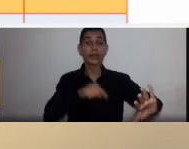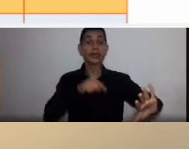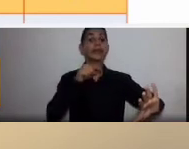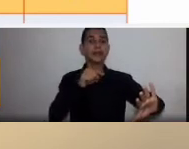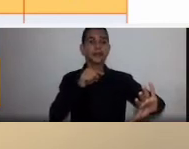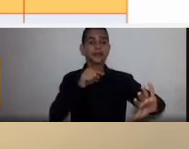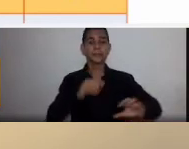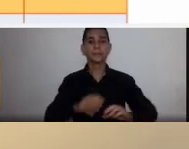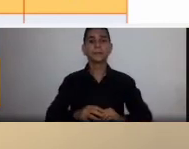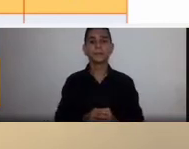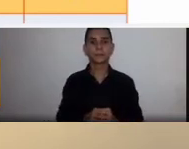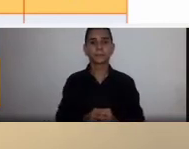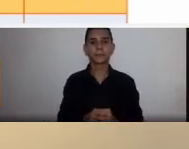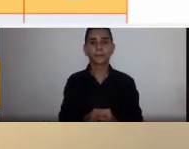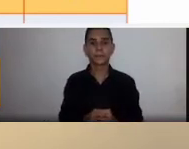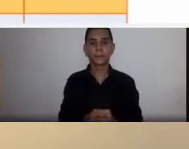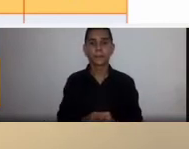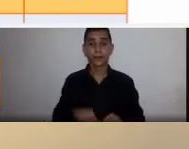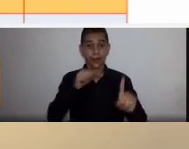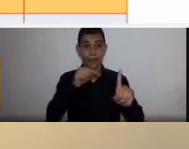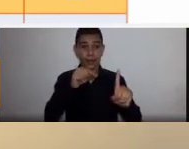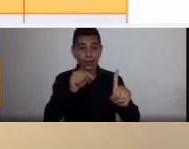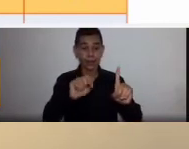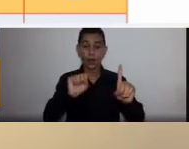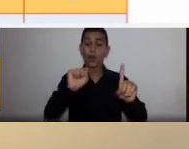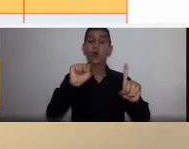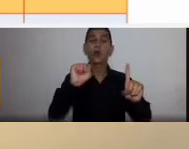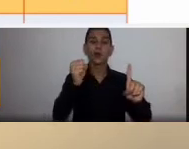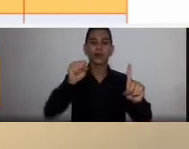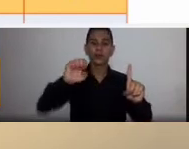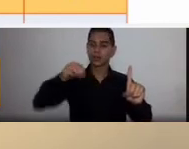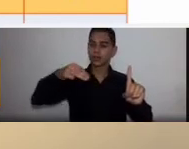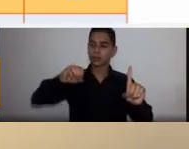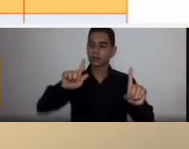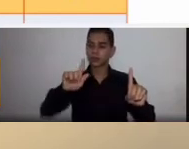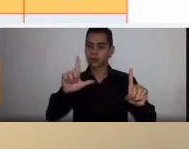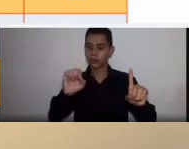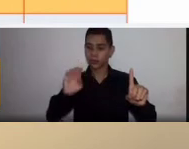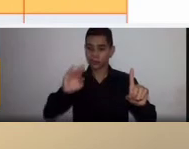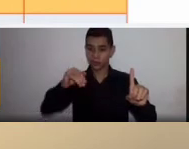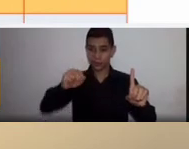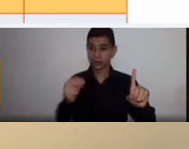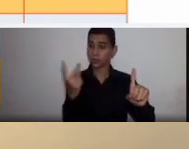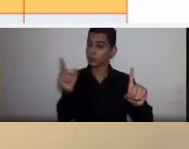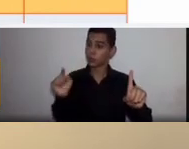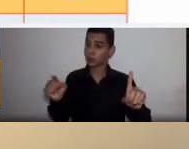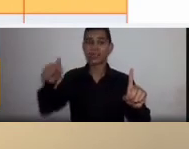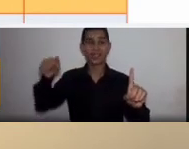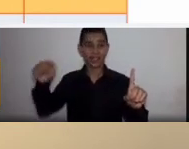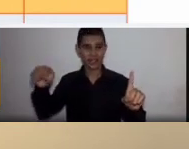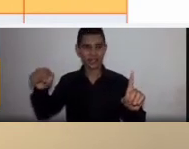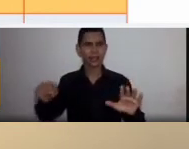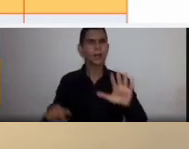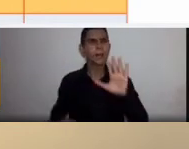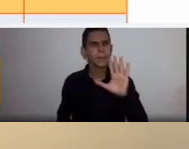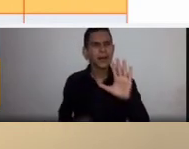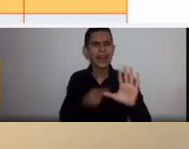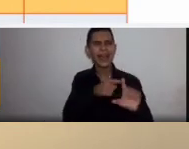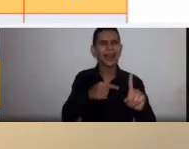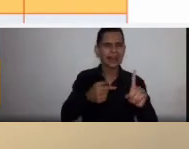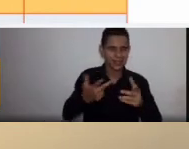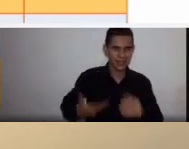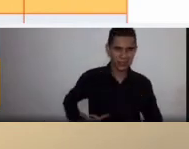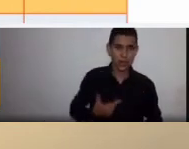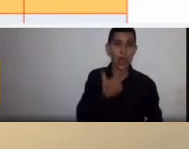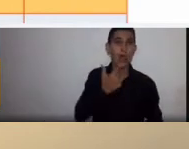a hematópica dela em 8, hemoglobina em 2,7. Só que ela sangrou muito nesse procedimento e, ao final